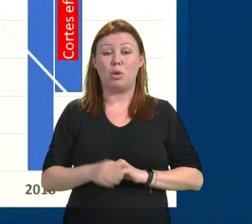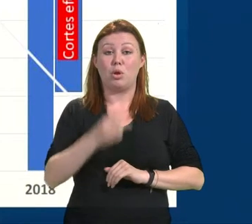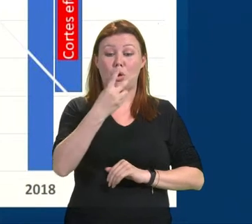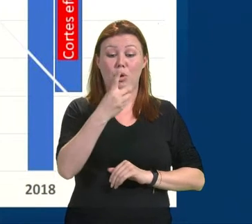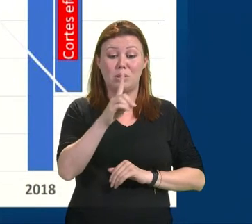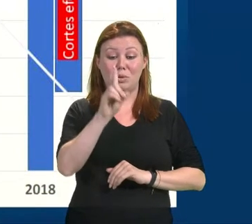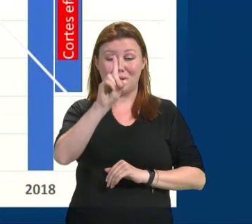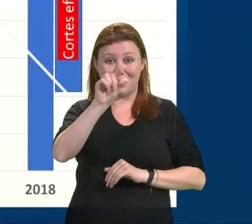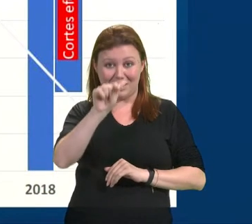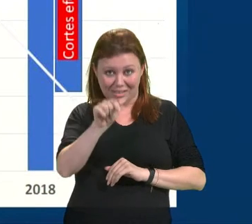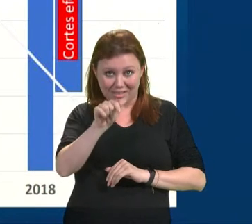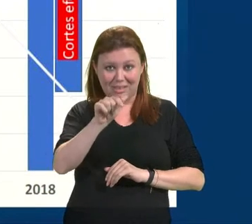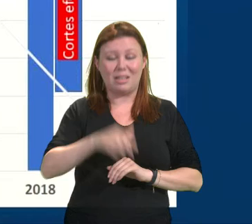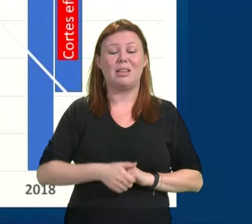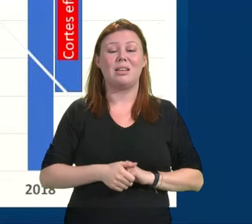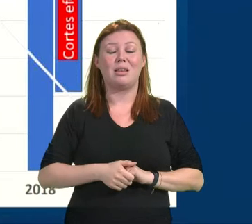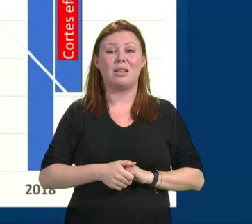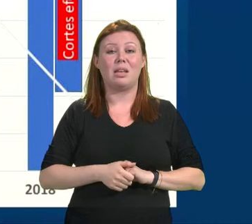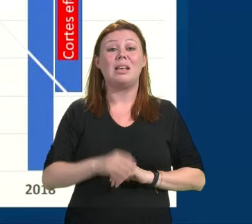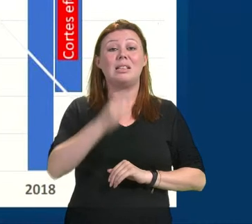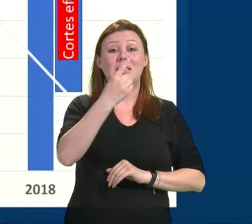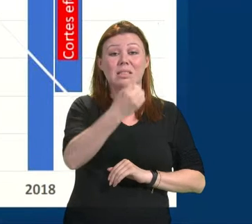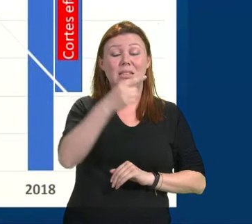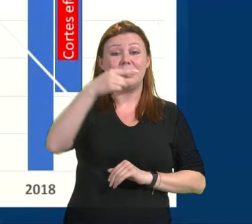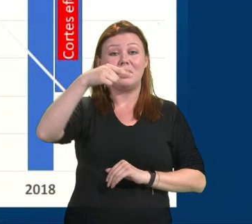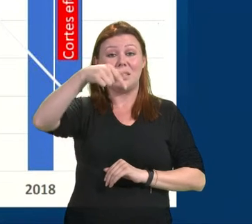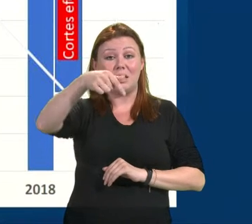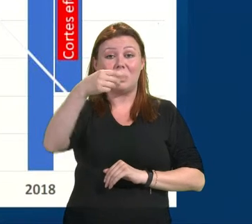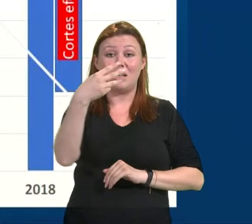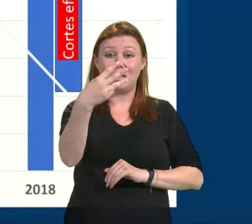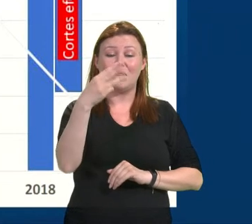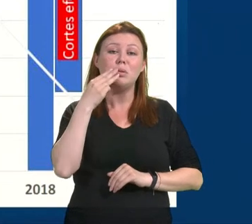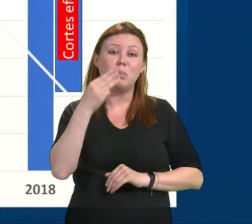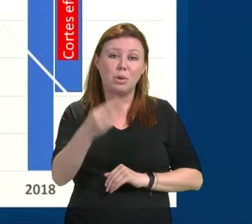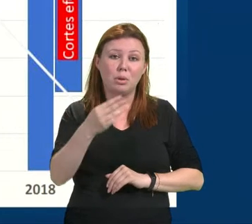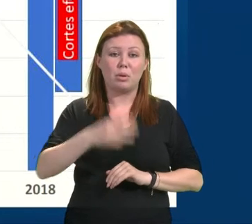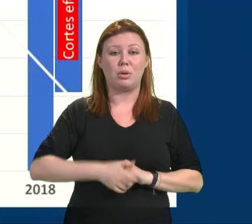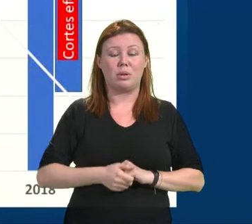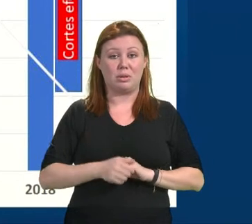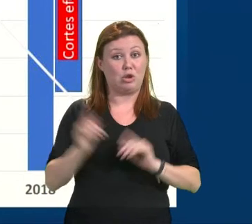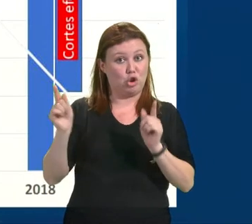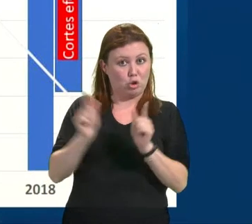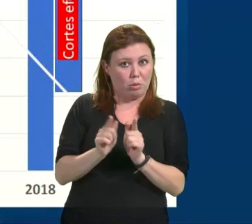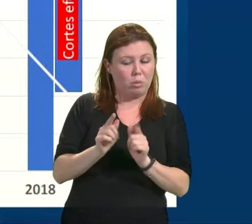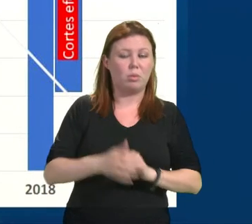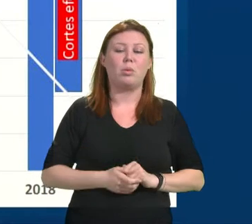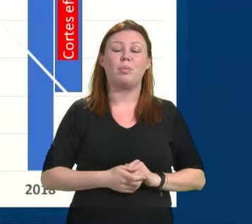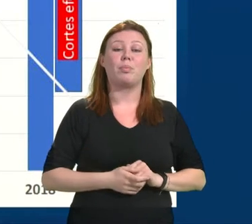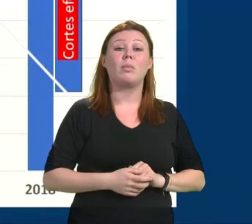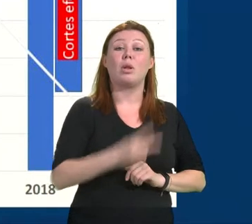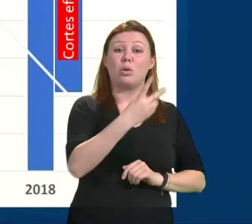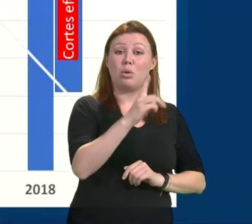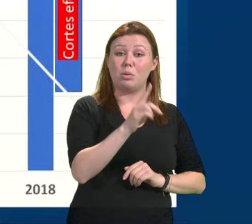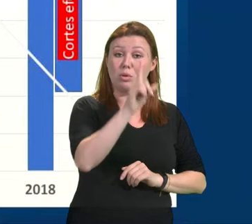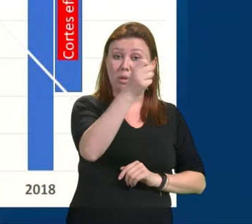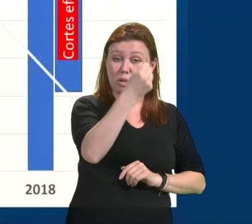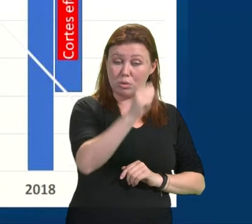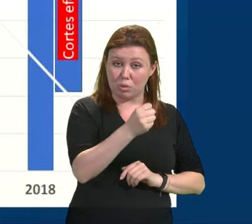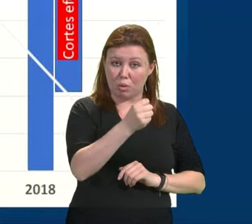2017, de 173 milhões. Uma queda. Em 2018,